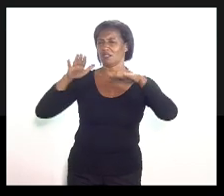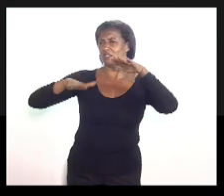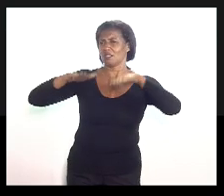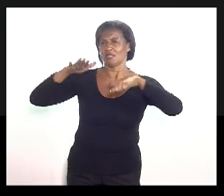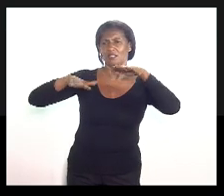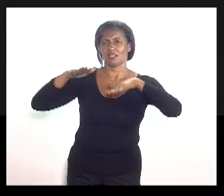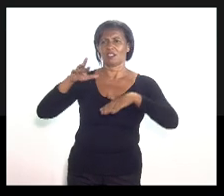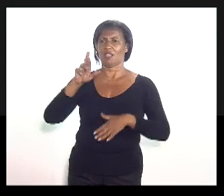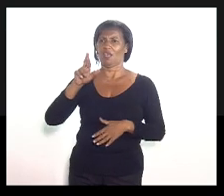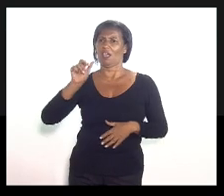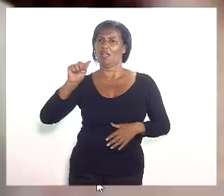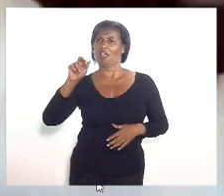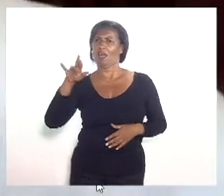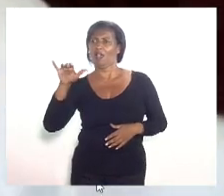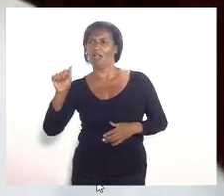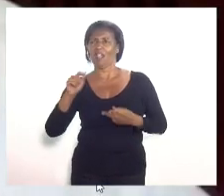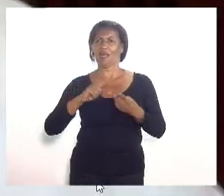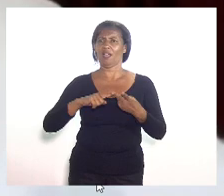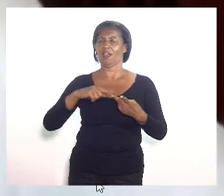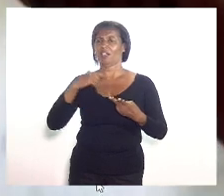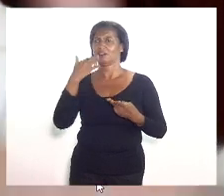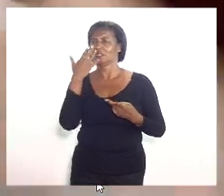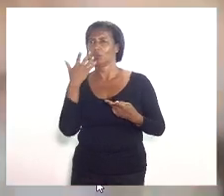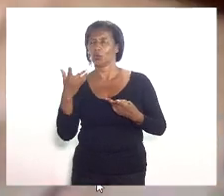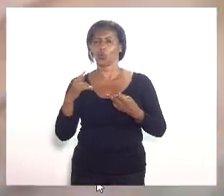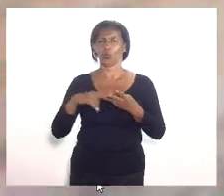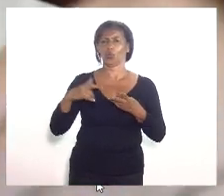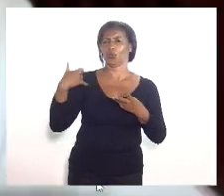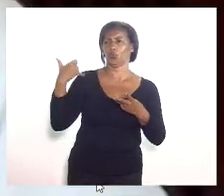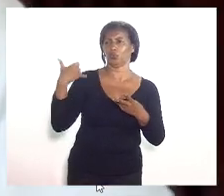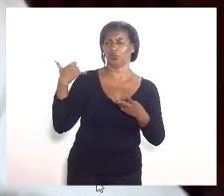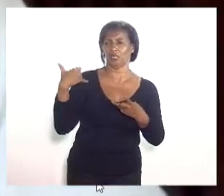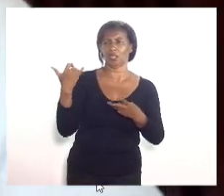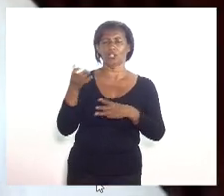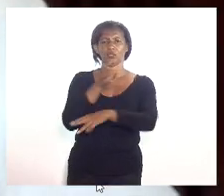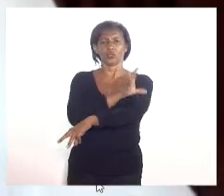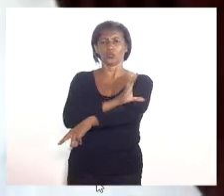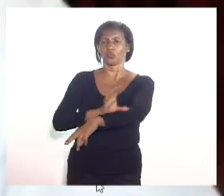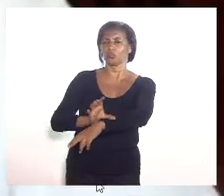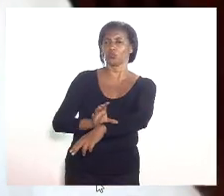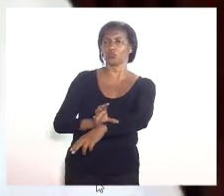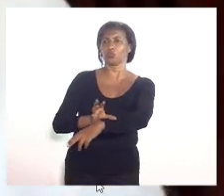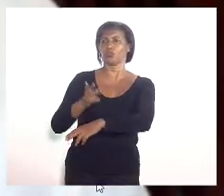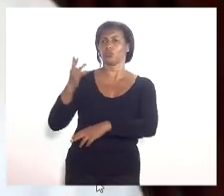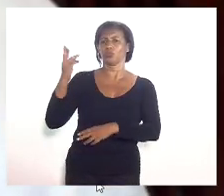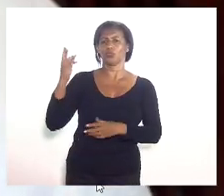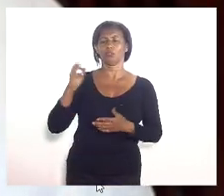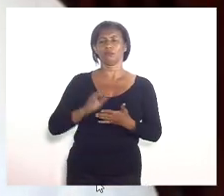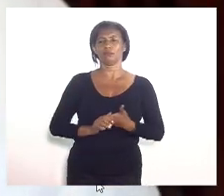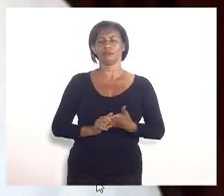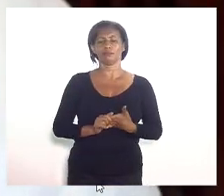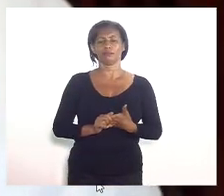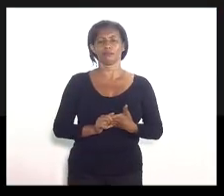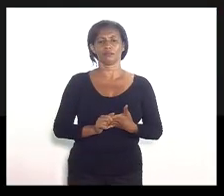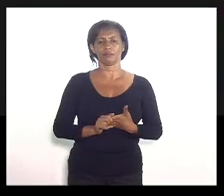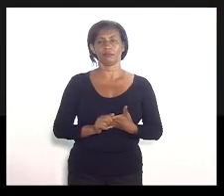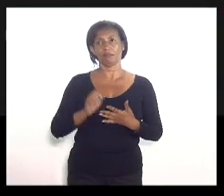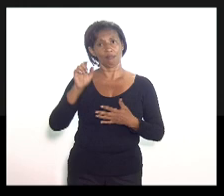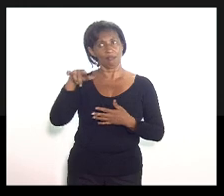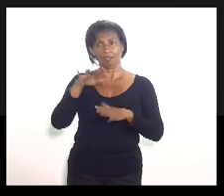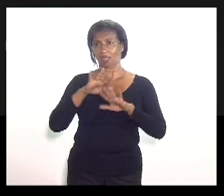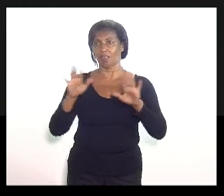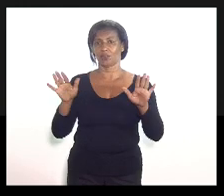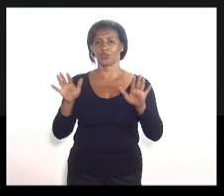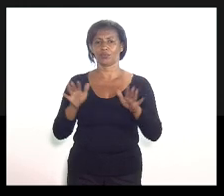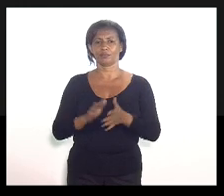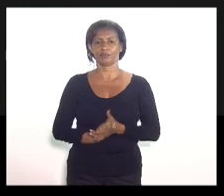independentemente de raça, etnia, orientação sexual, renda, cultura e nível. É isso. É feito.